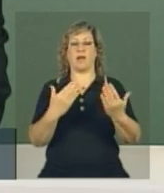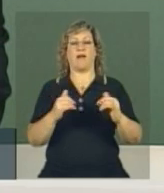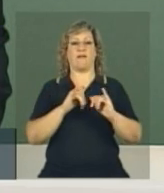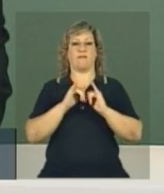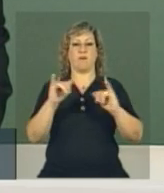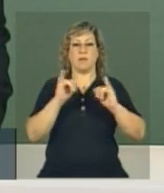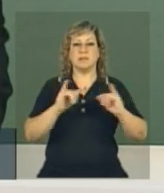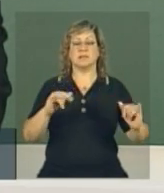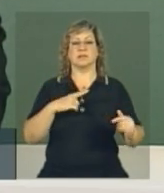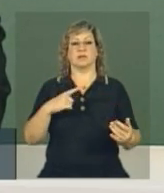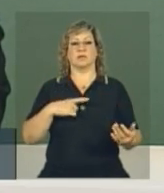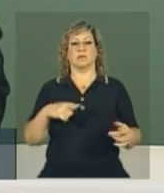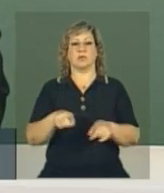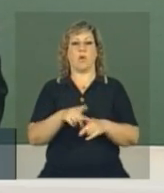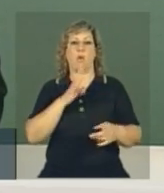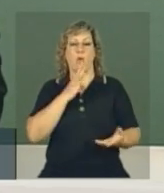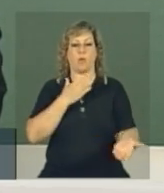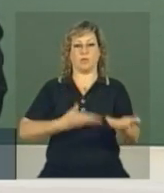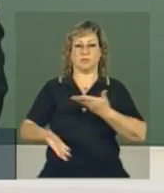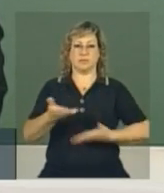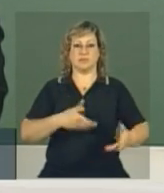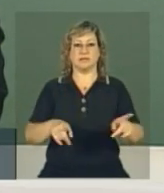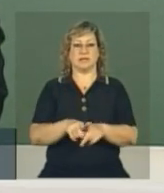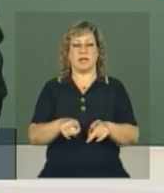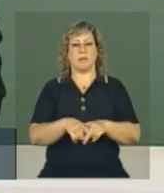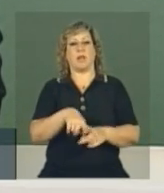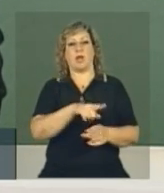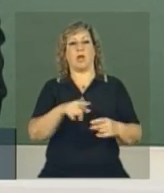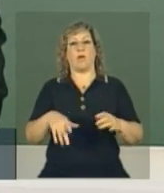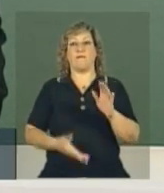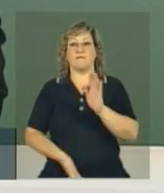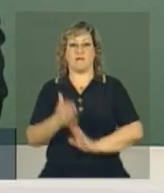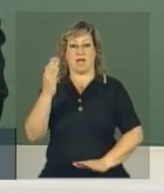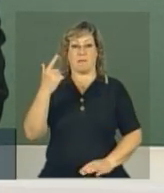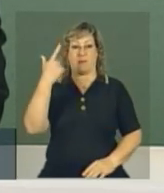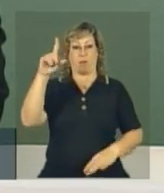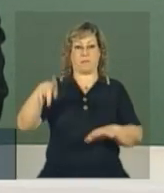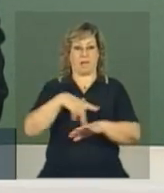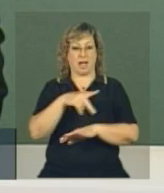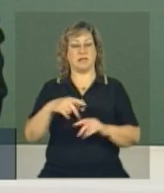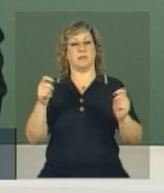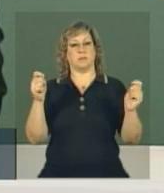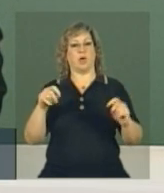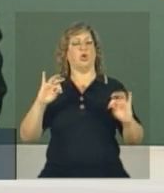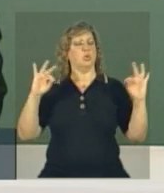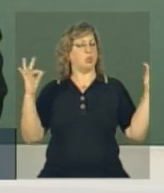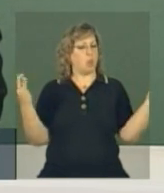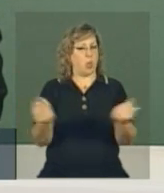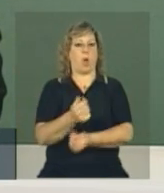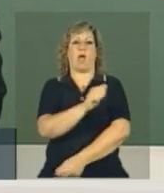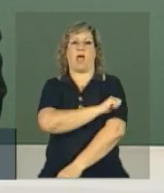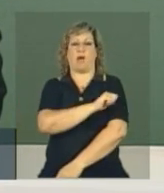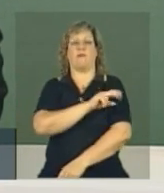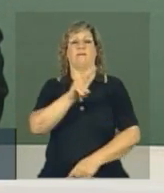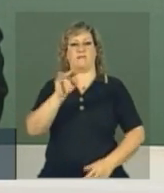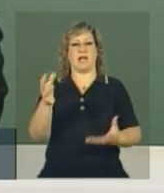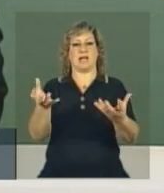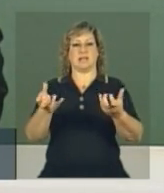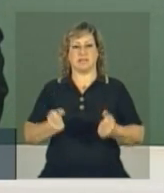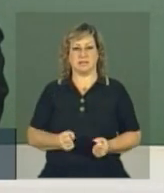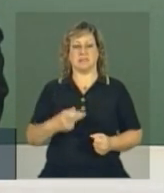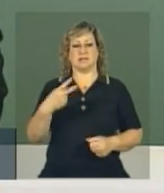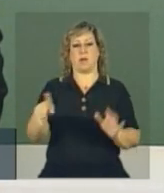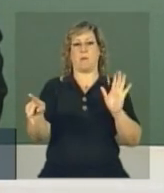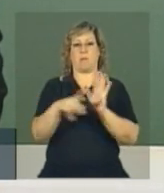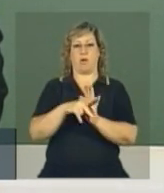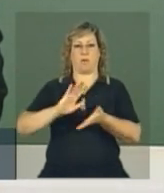de conhecimento, e durante a sua permanência no exterior. Então, nós estamos montando a rede social e todos irão com o seu